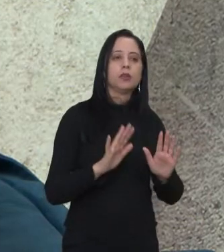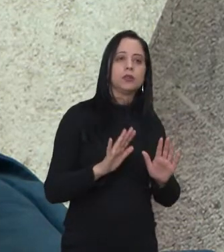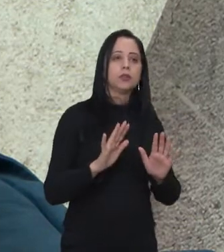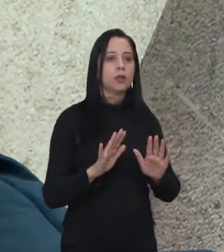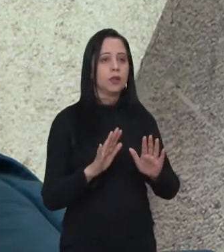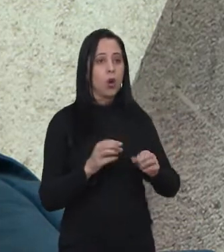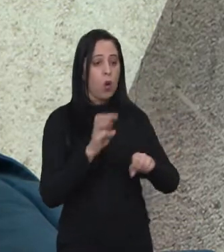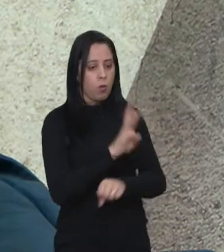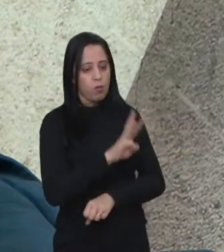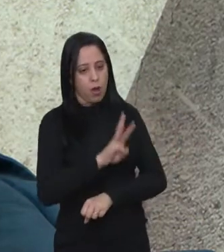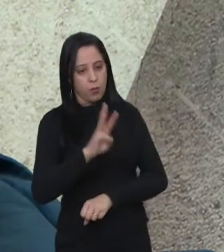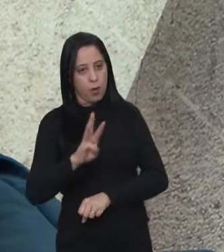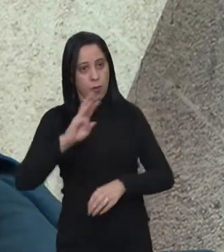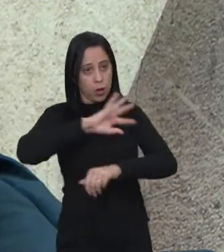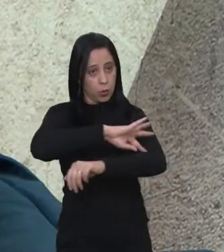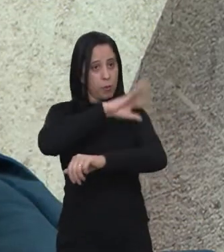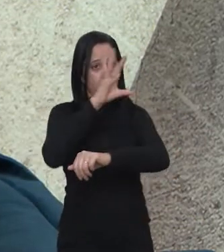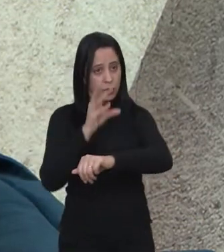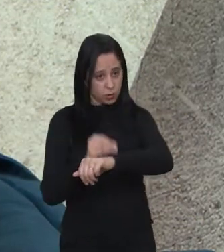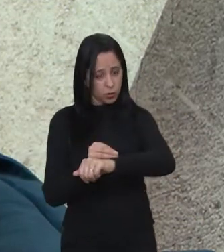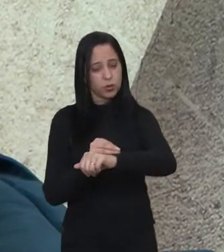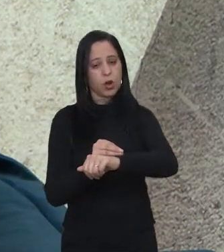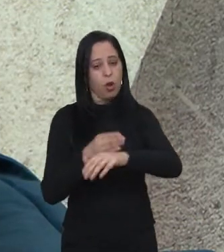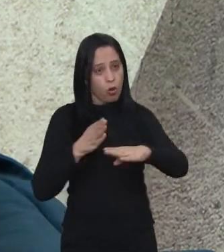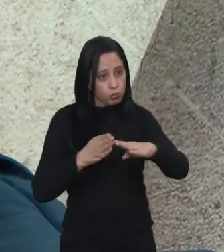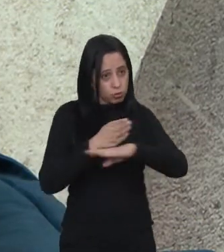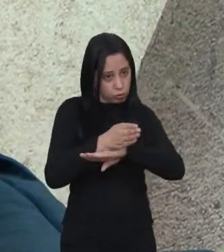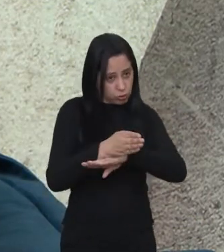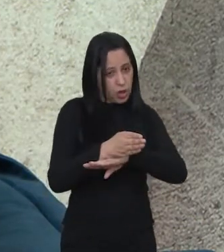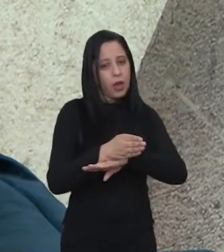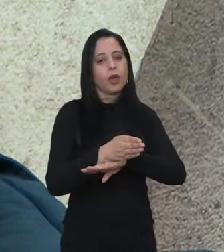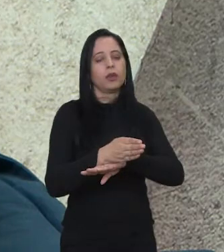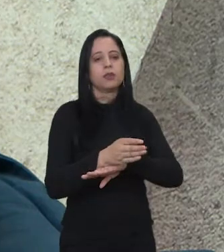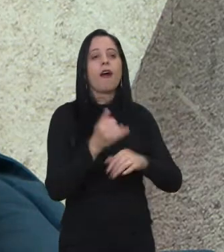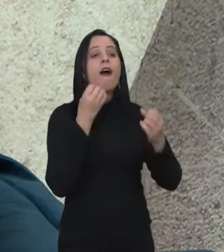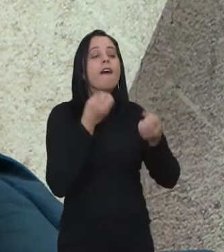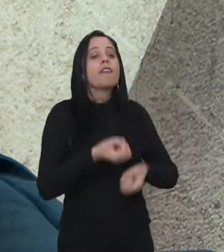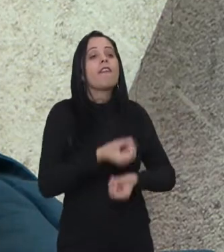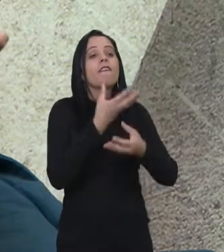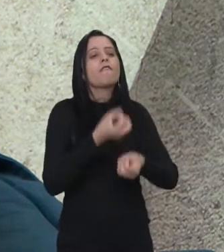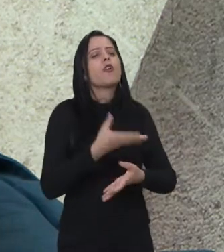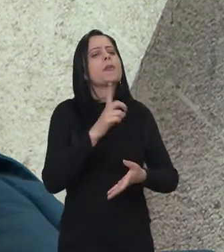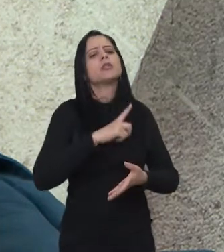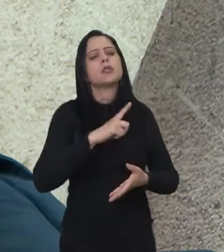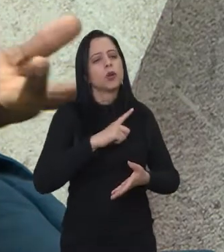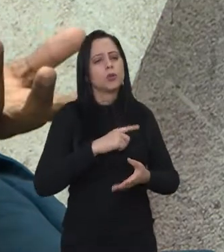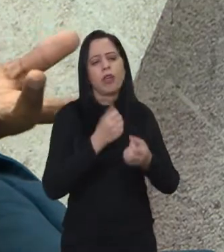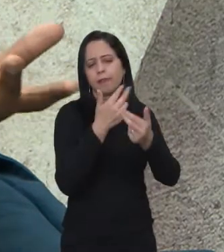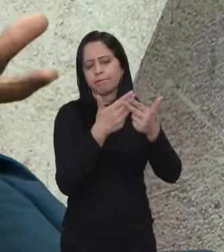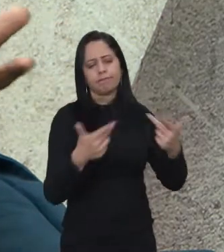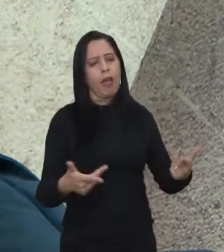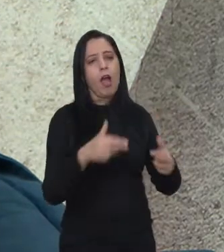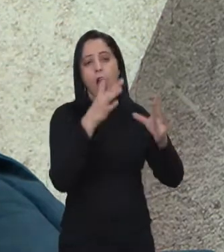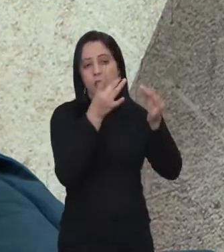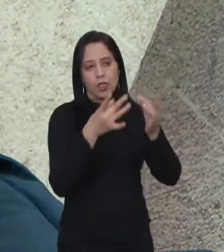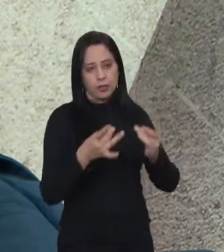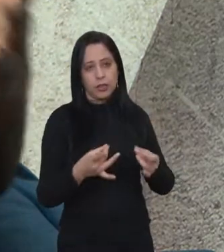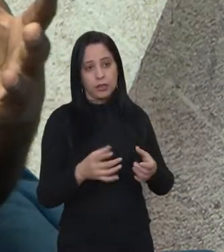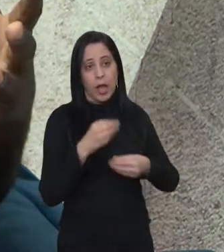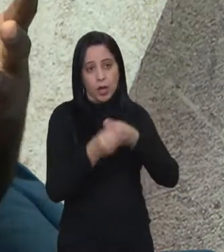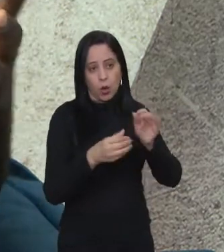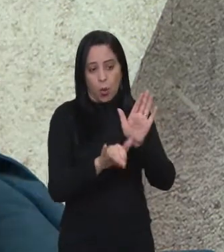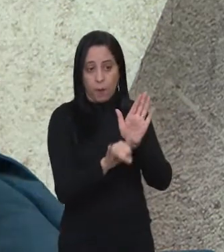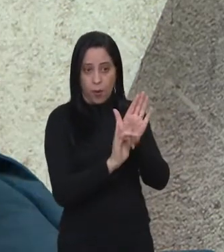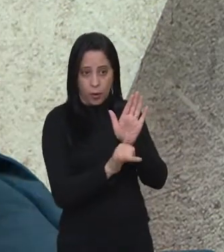entrando no site do Parque Tecnológico, que é pqtech.org.br, eles vão ter acesso a todas as informações do edital e do